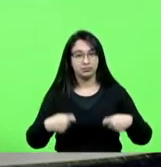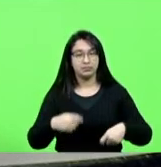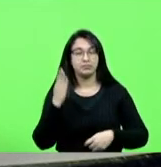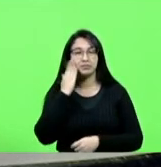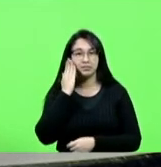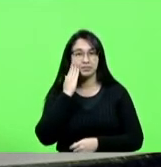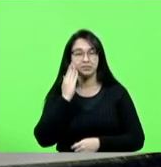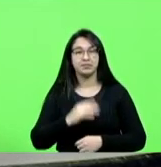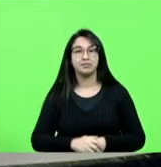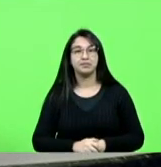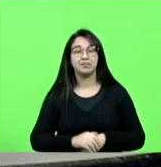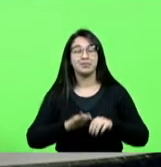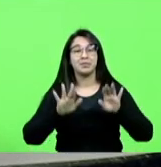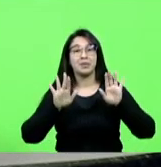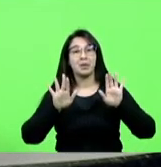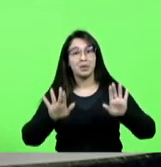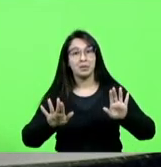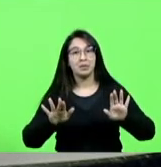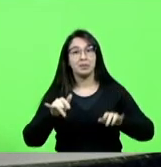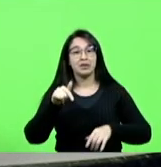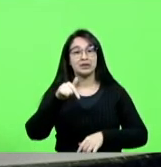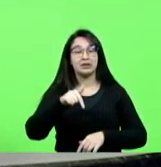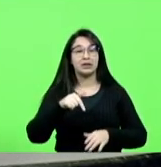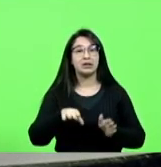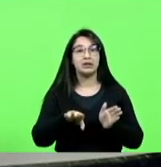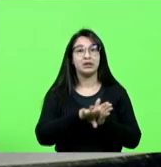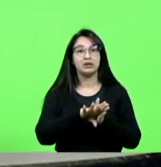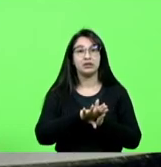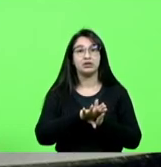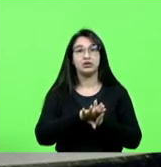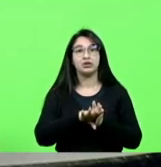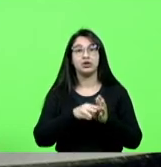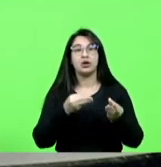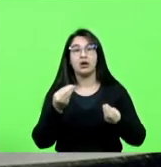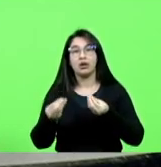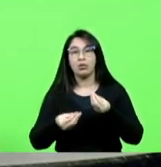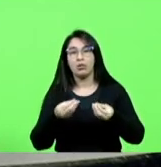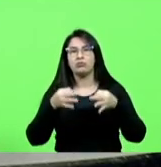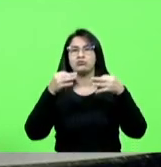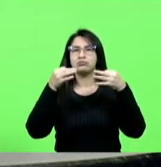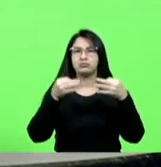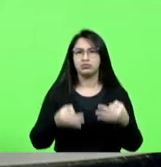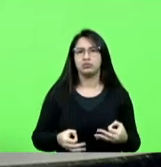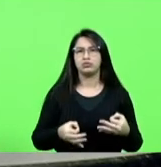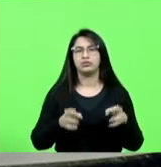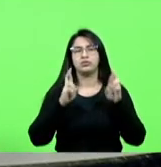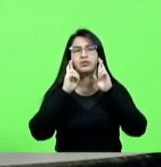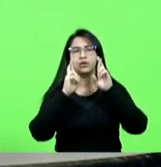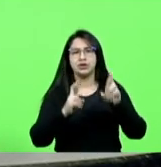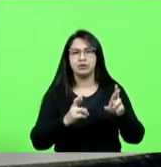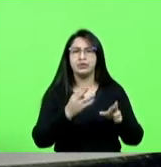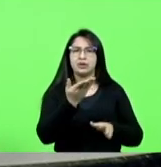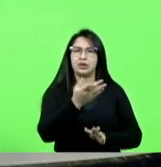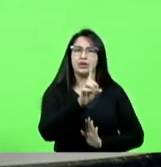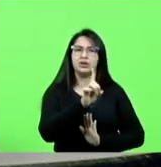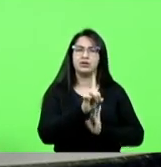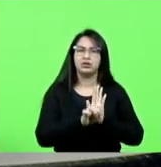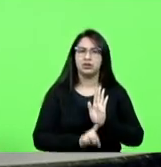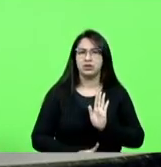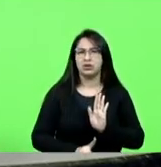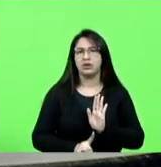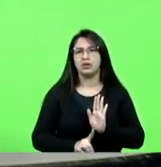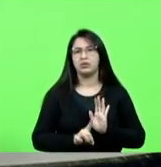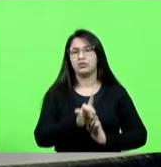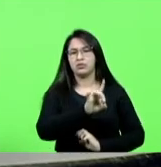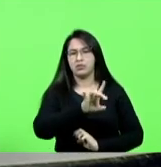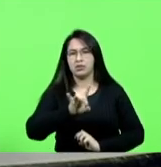Mas que ela venha, aporte a essa casa com a justeza de quem respeita também direitos daqueles que